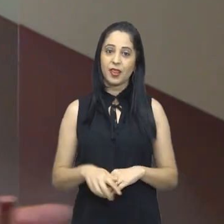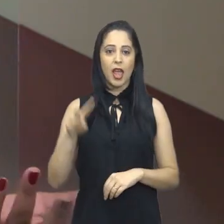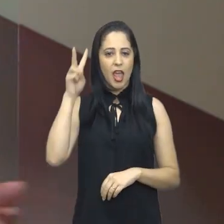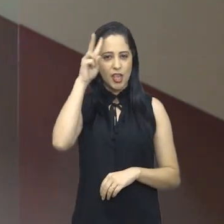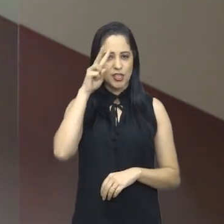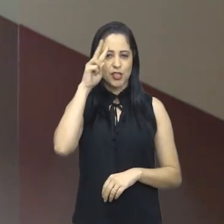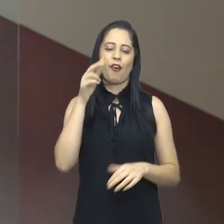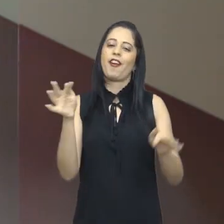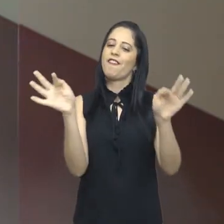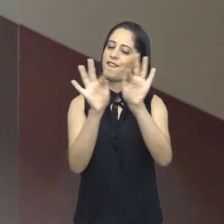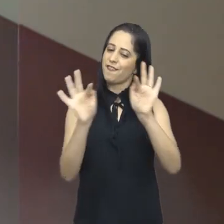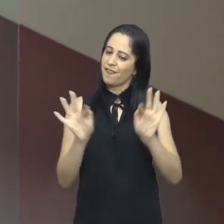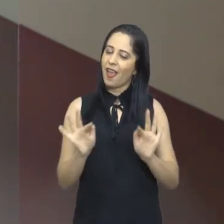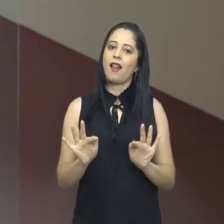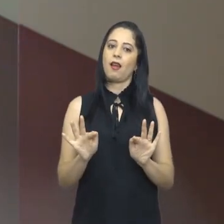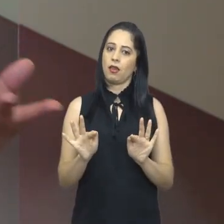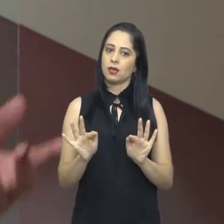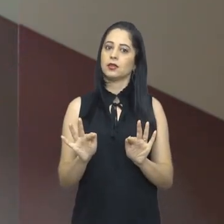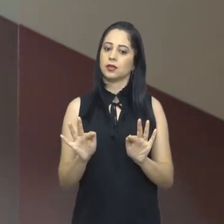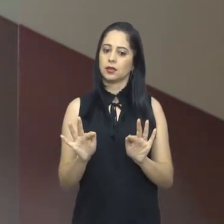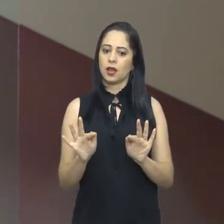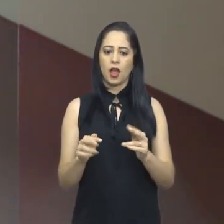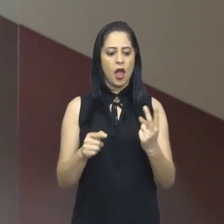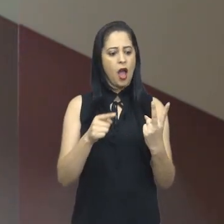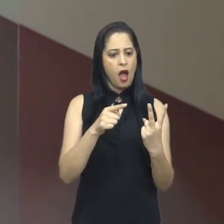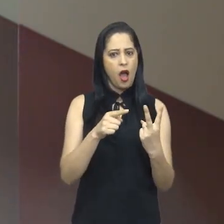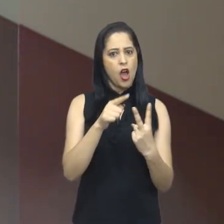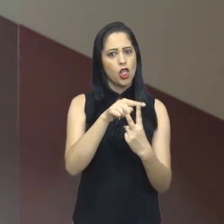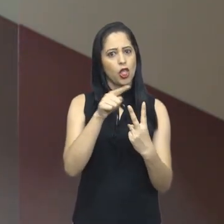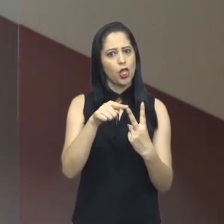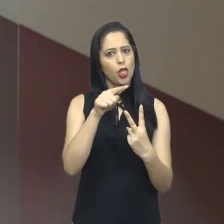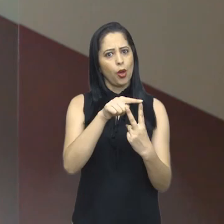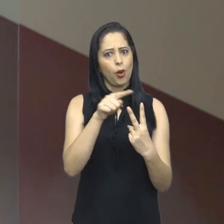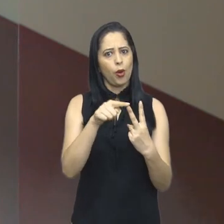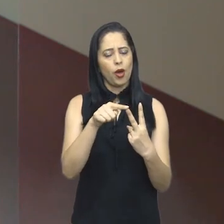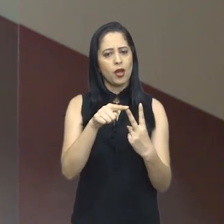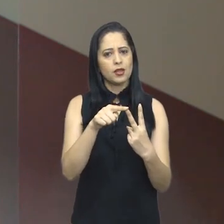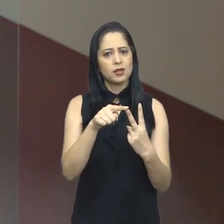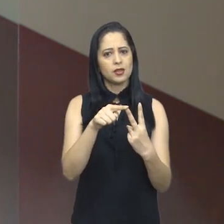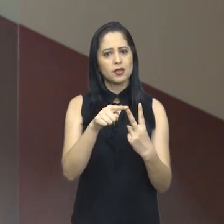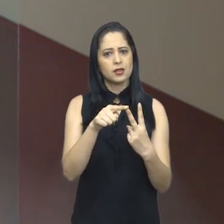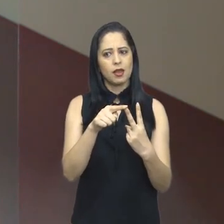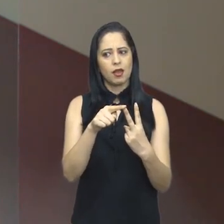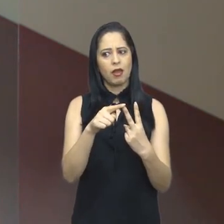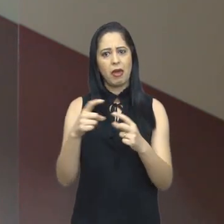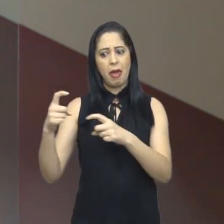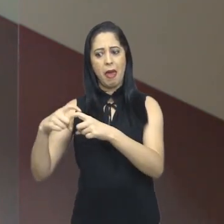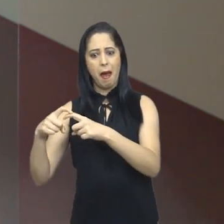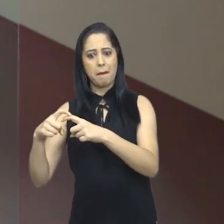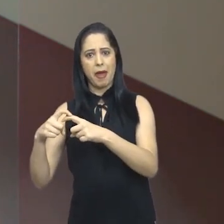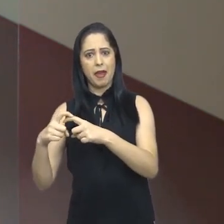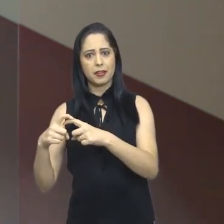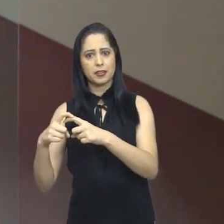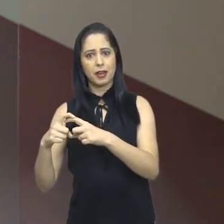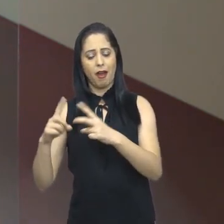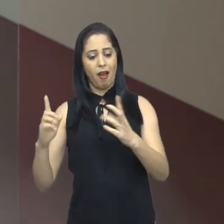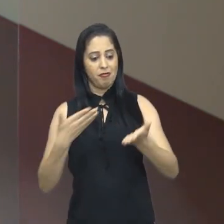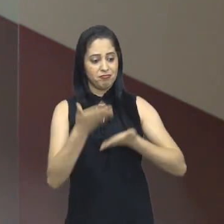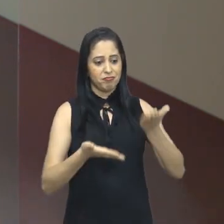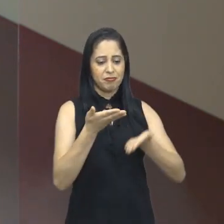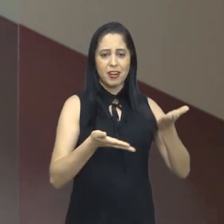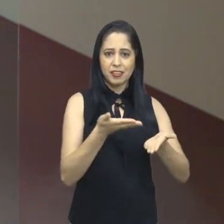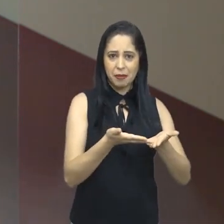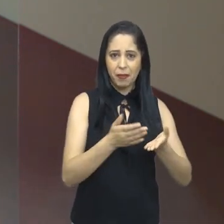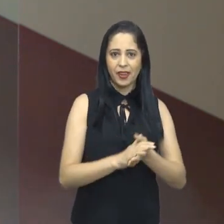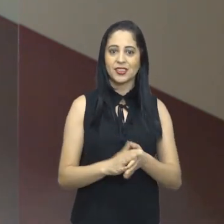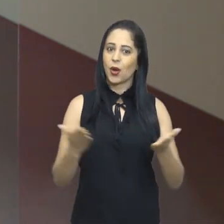Final feliz para essa família e que feliz coincidência em contar com a mesma fisioterapeuta. E para entender um pouquinho mais sobre os cuidados